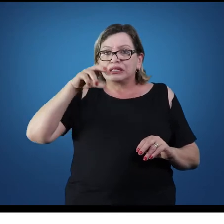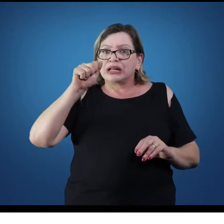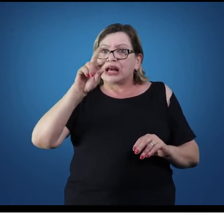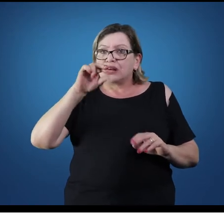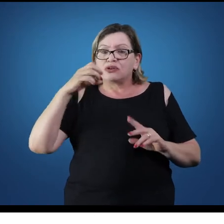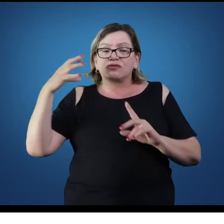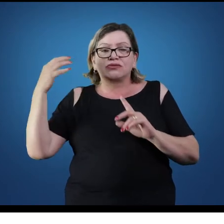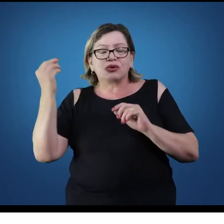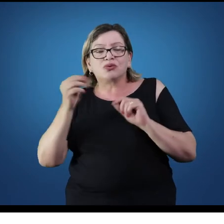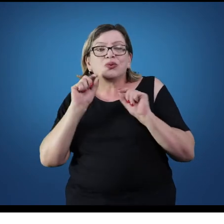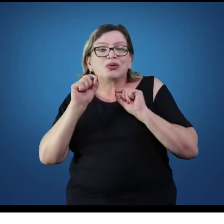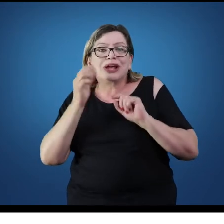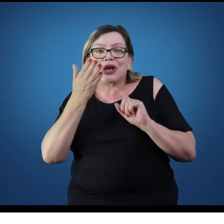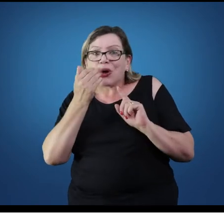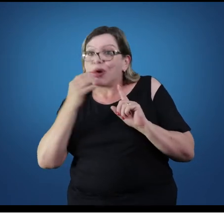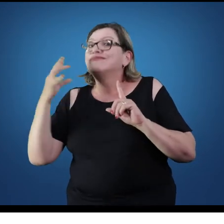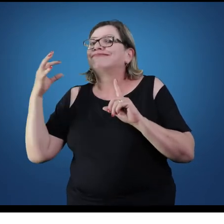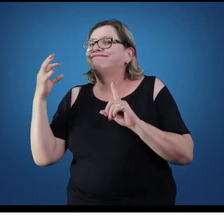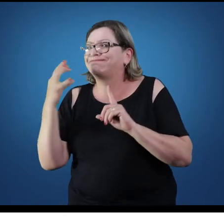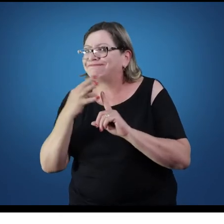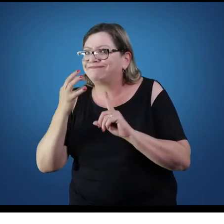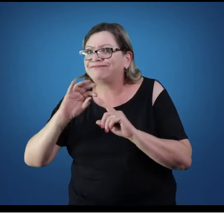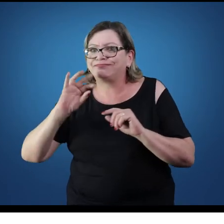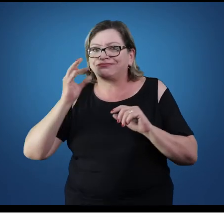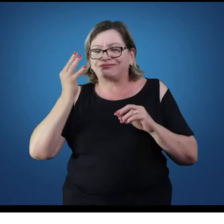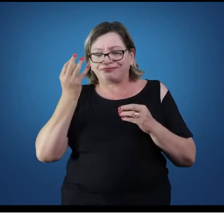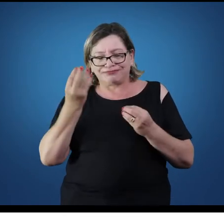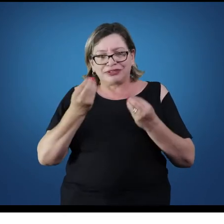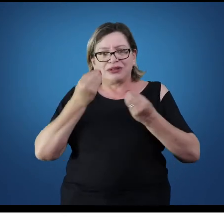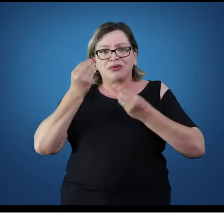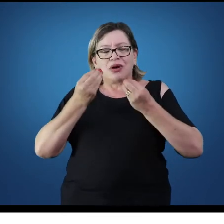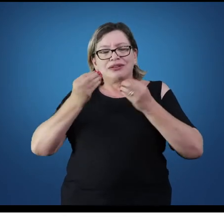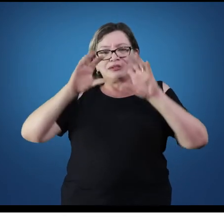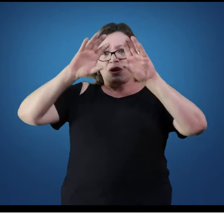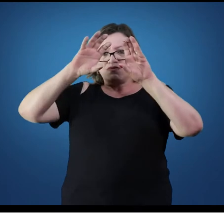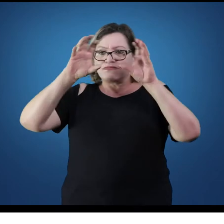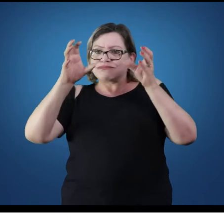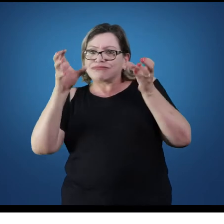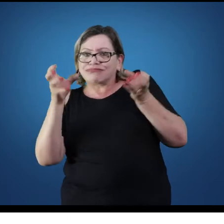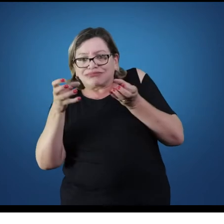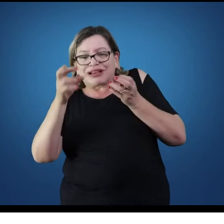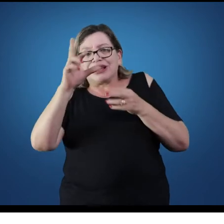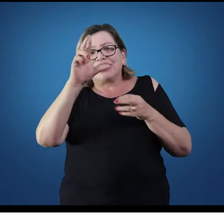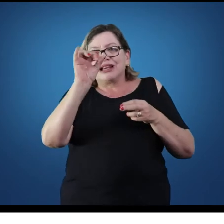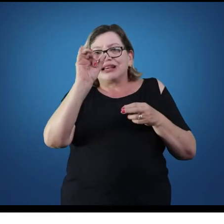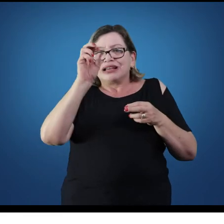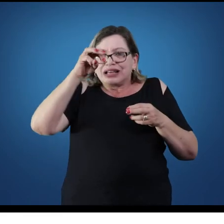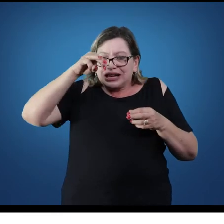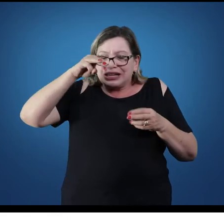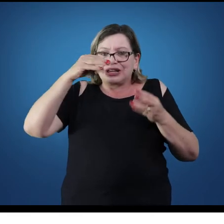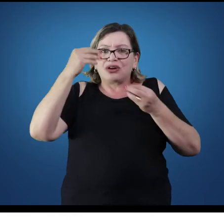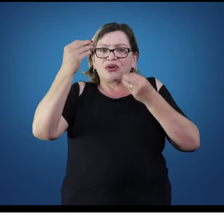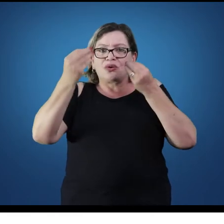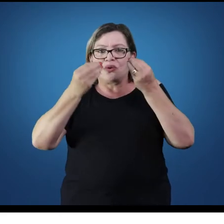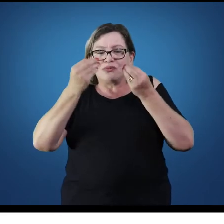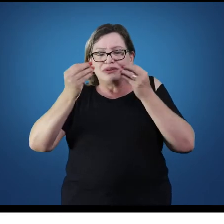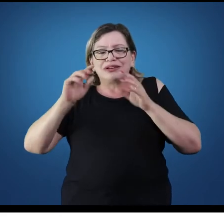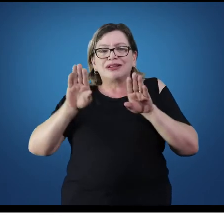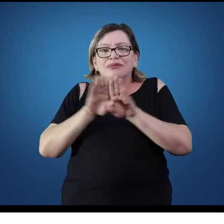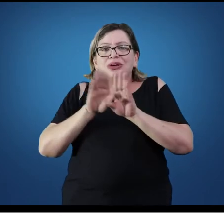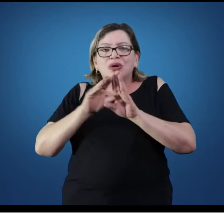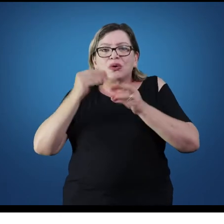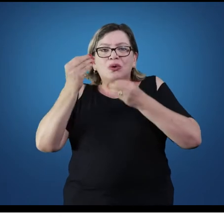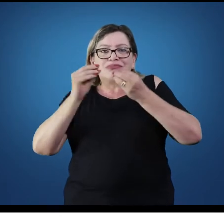nós temos desde a composição aqui dentro do cálice, nos rins, por exemplo, a formação de cálculo renal